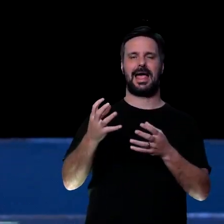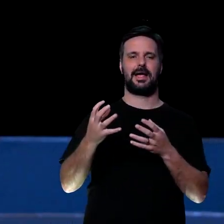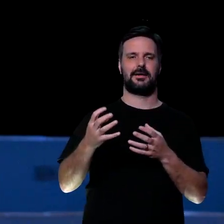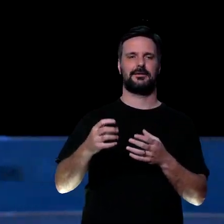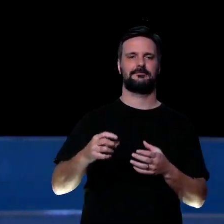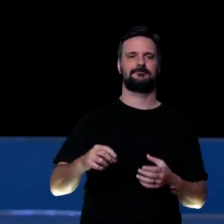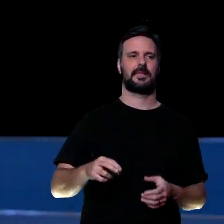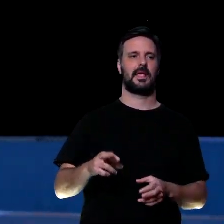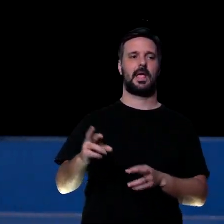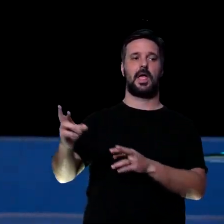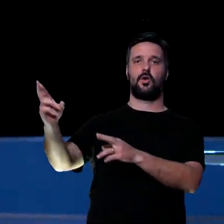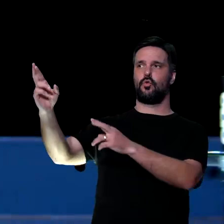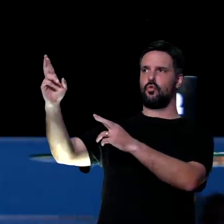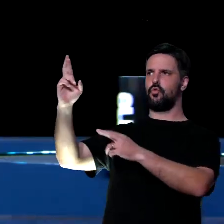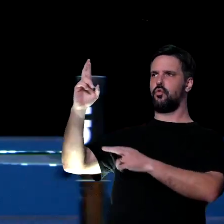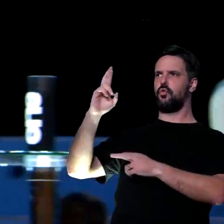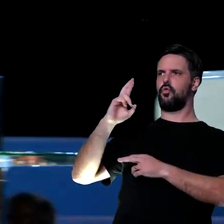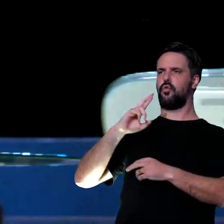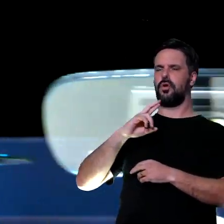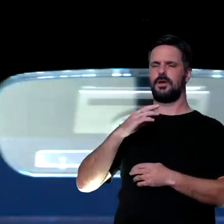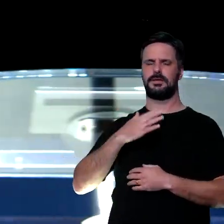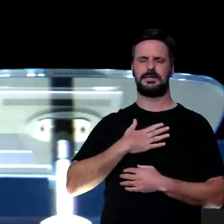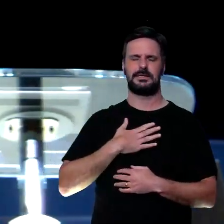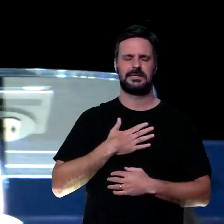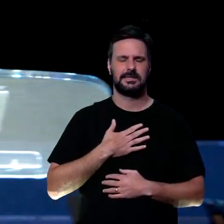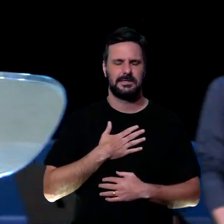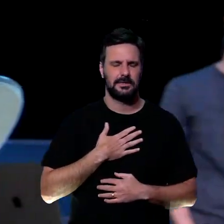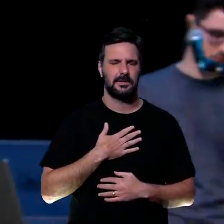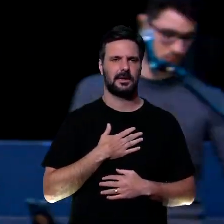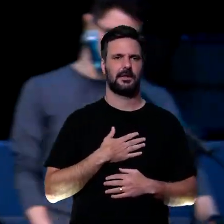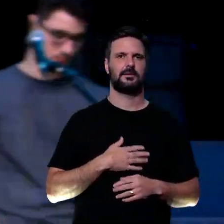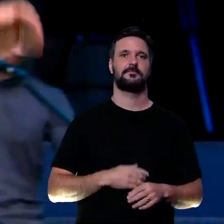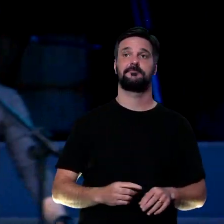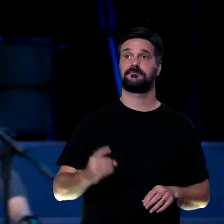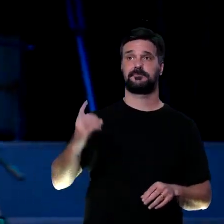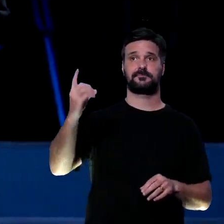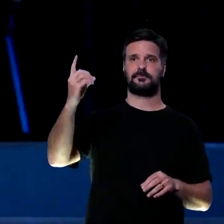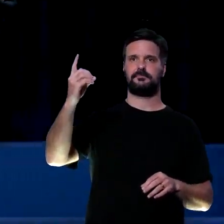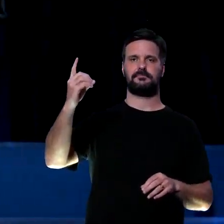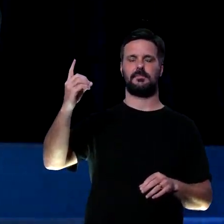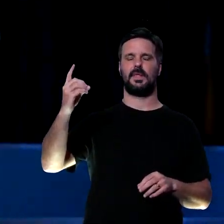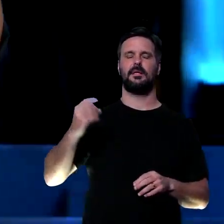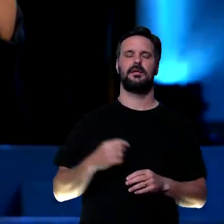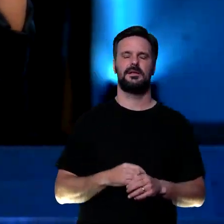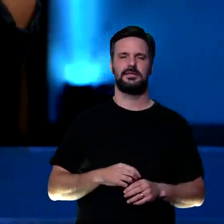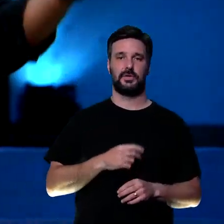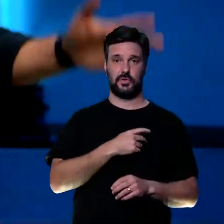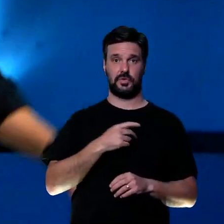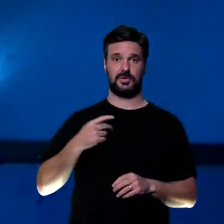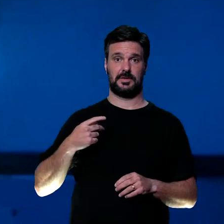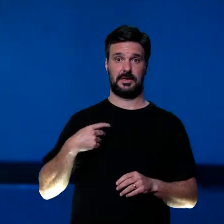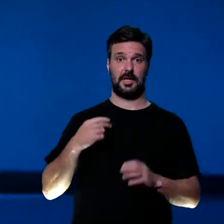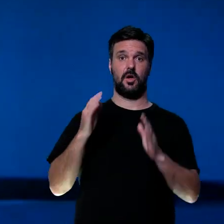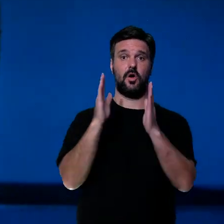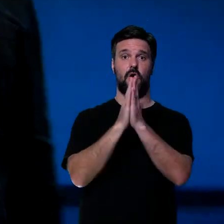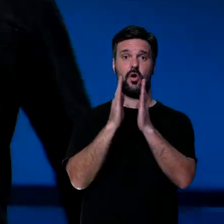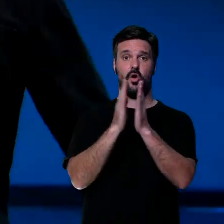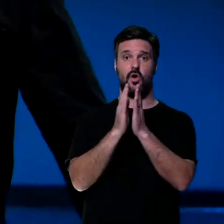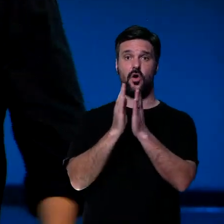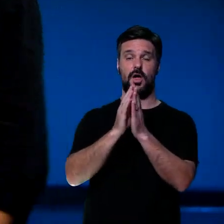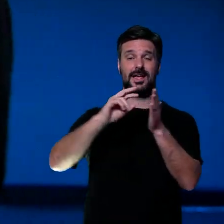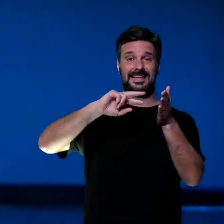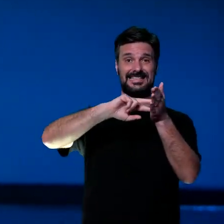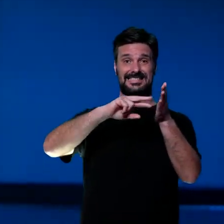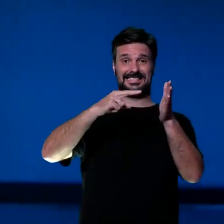como uma resposta, daquilo que você entendeu, da parte de Deus, eu gosto do que Tim Keller fala, que a oração, é a nossa resposta, a uma